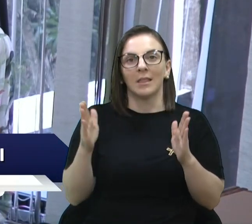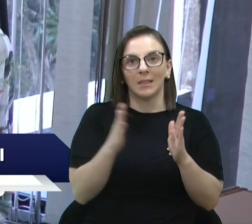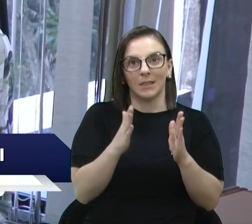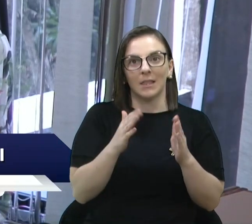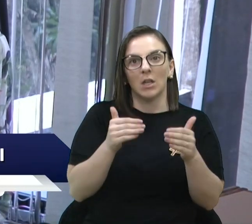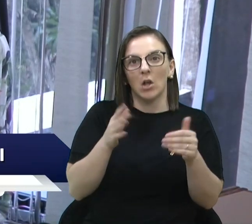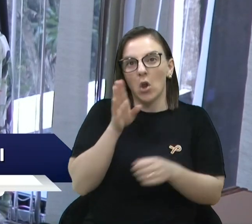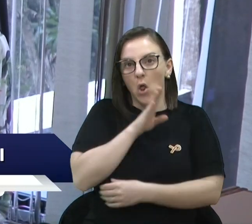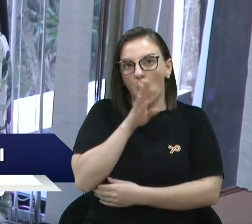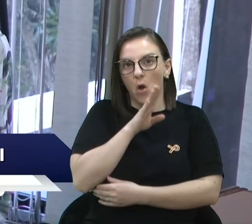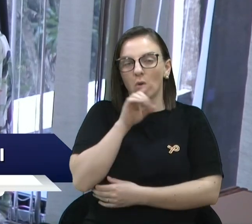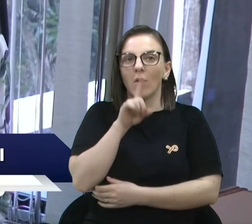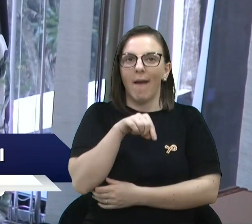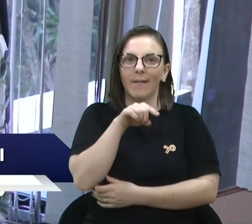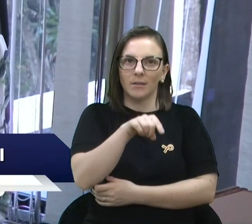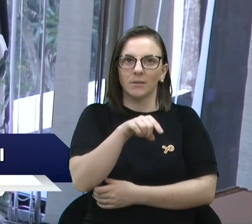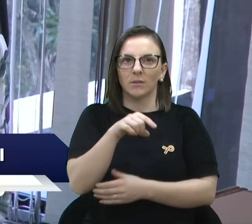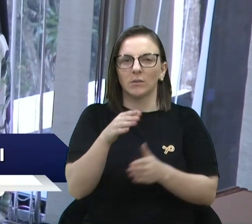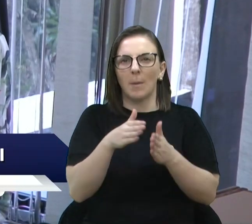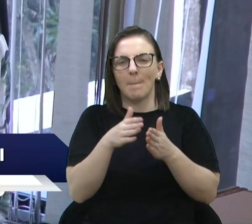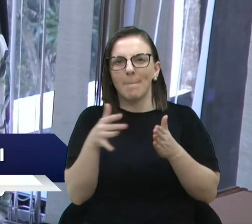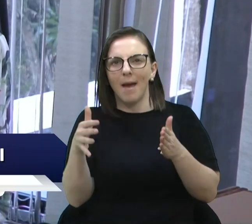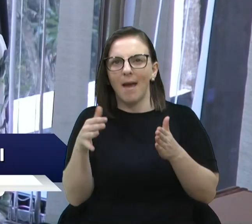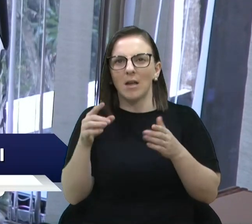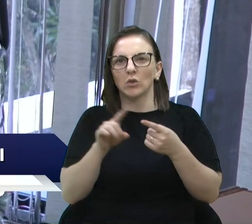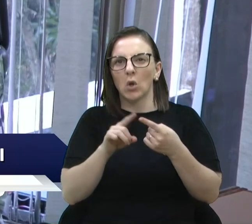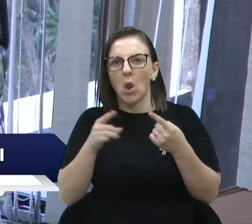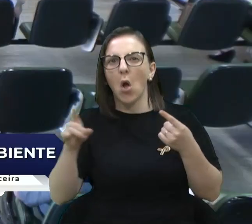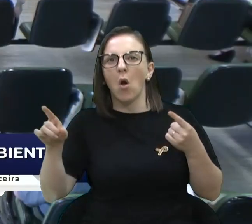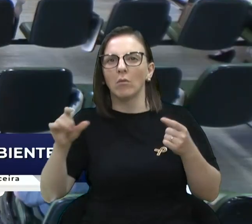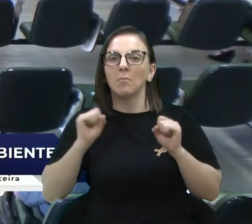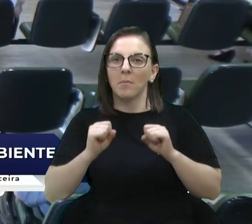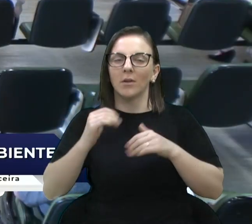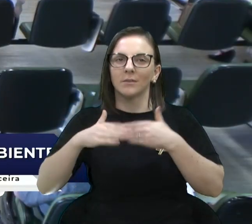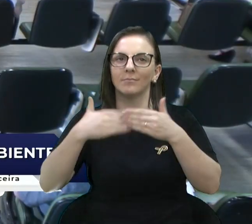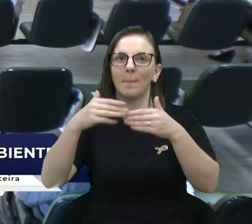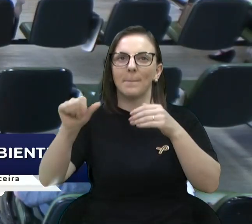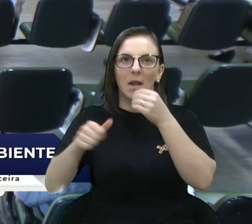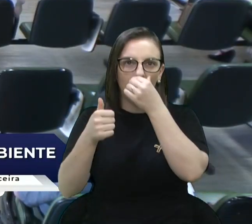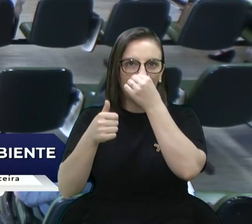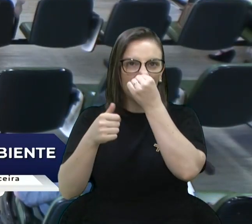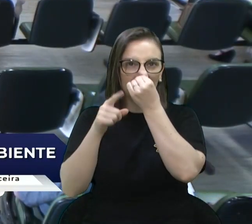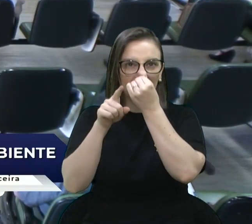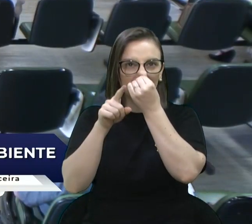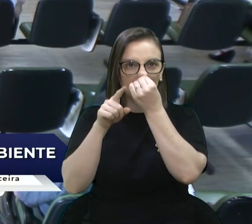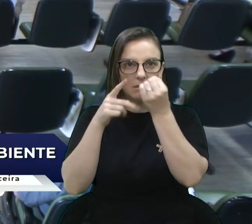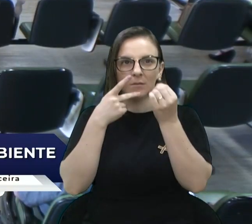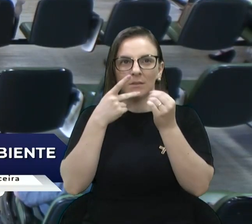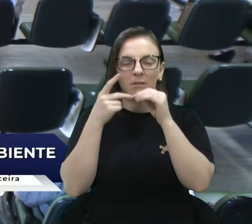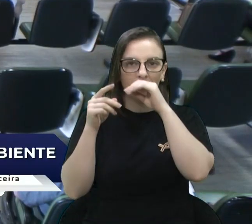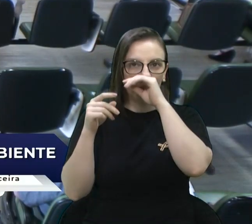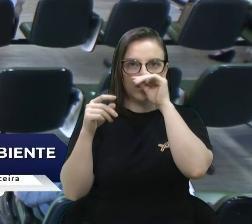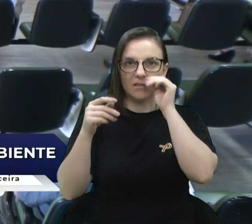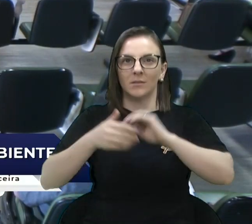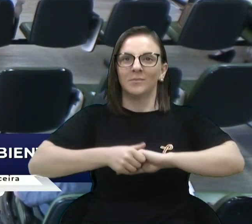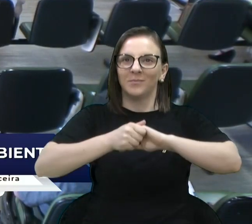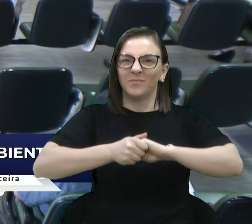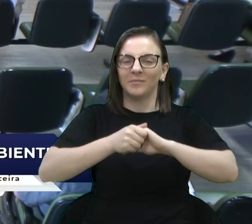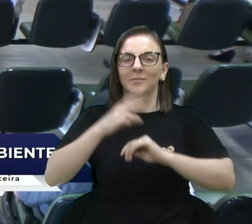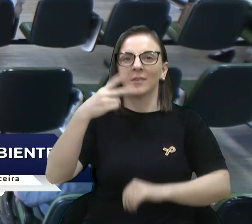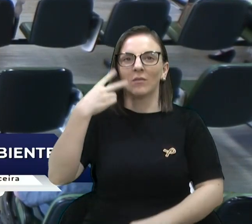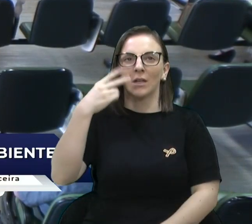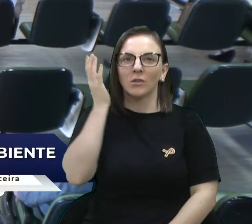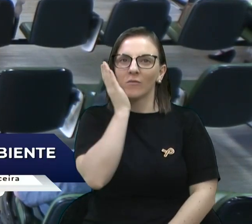prazo, a gente poderá evoluir em outras demandas também. Quero aproveitar e saudar o vereador Felipe, que está aqui presente. Tem algum